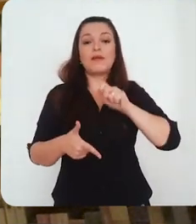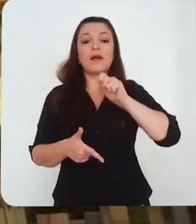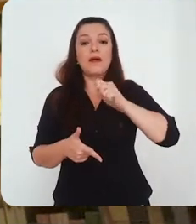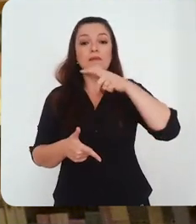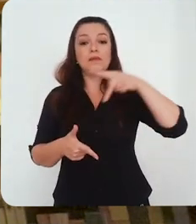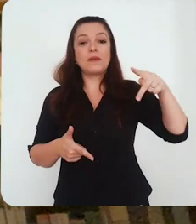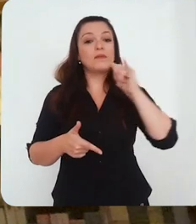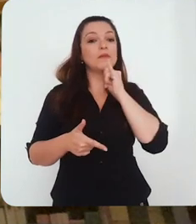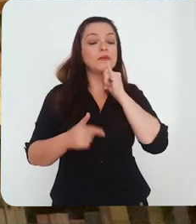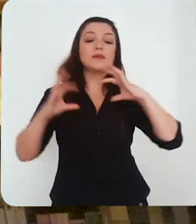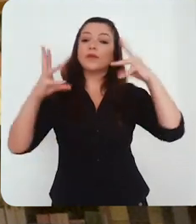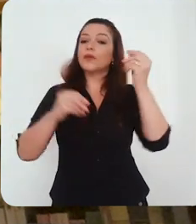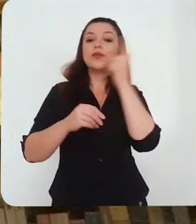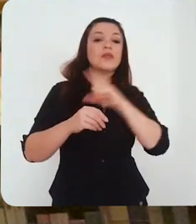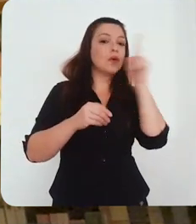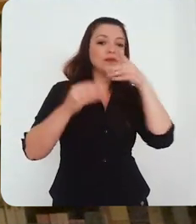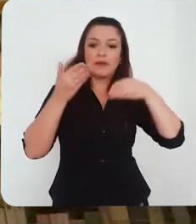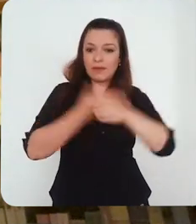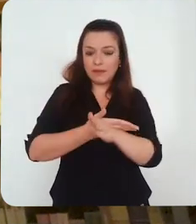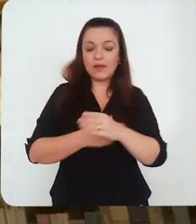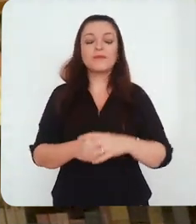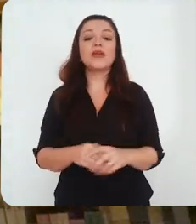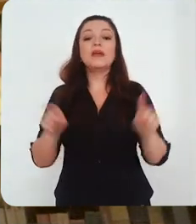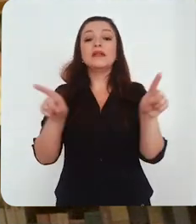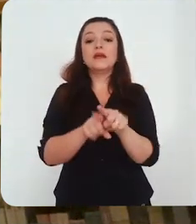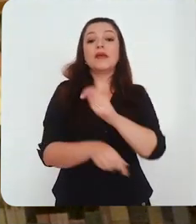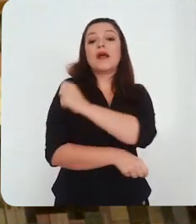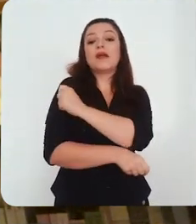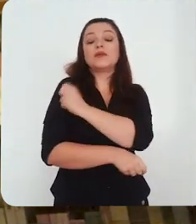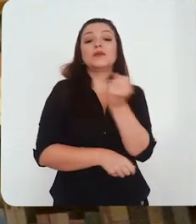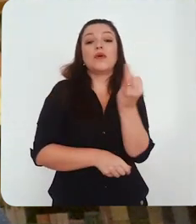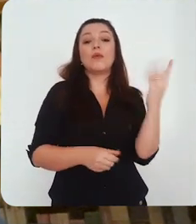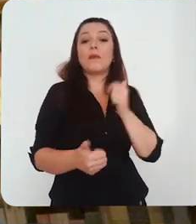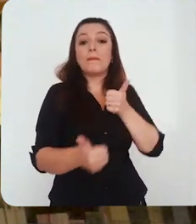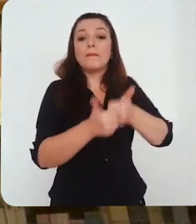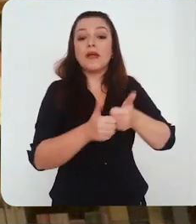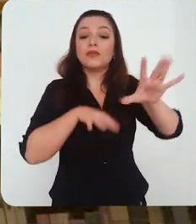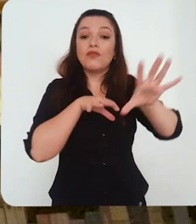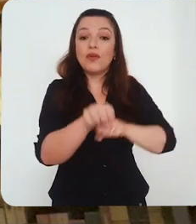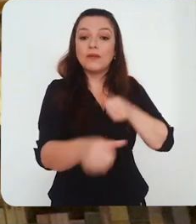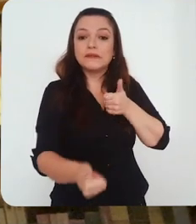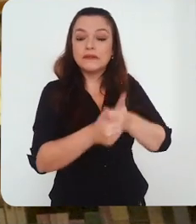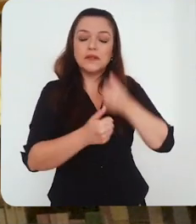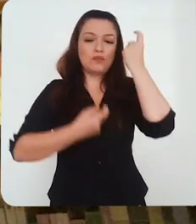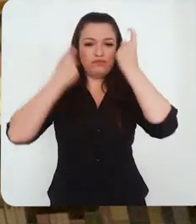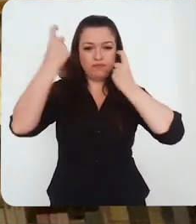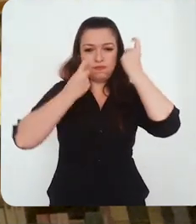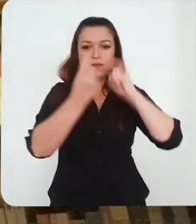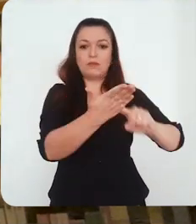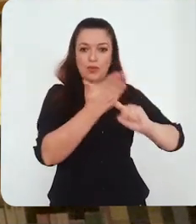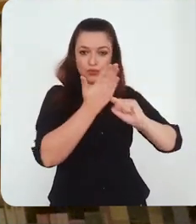que tenhamos alguns dos aplicativos, inclusive de reuniões, hoje ao acesso de todos. Alunos do quinto ano demonstraram sua imensa